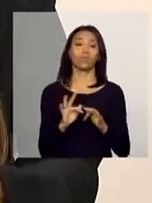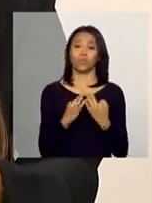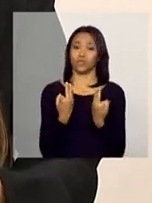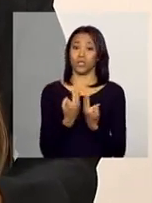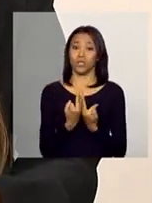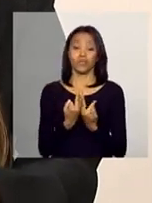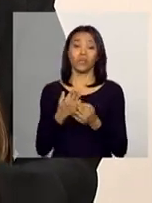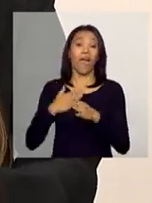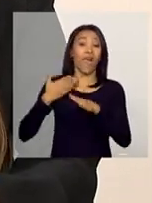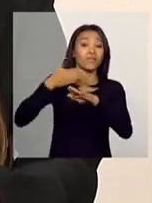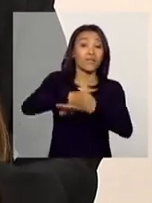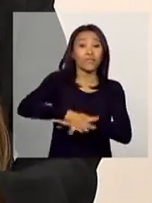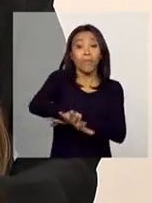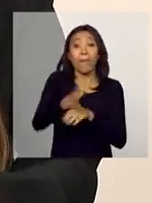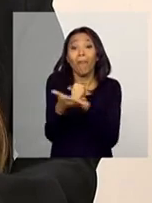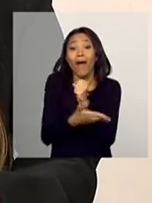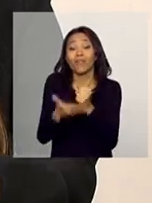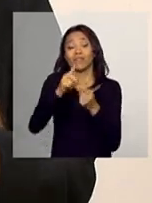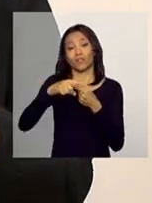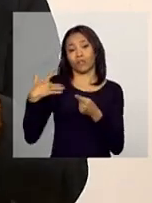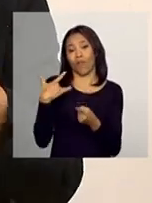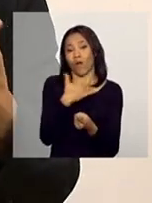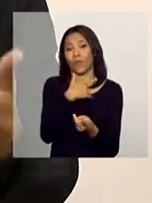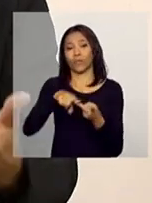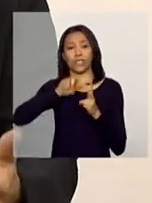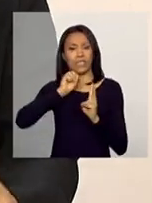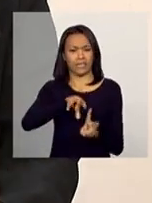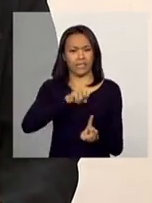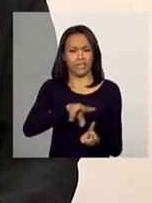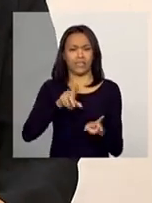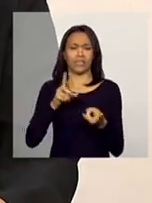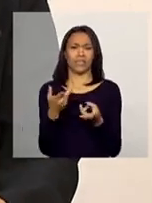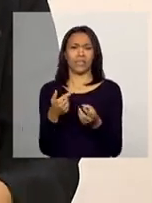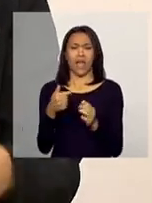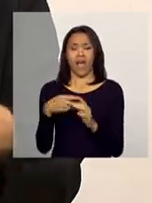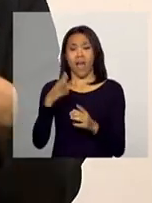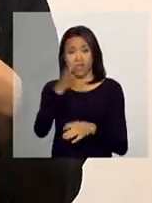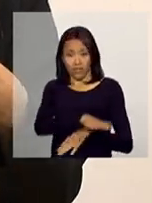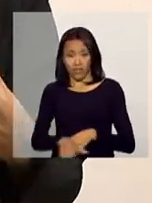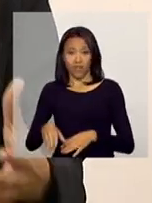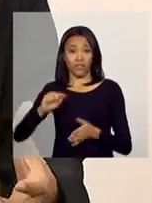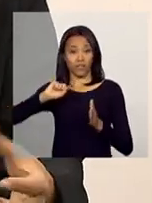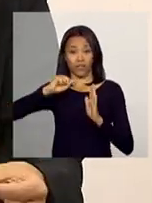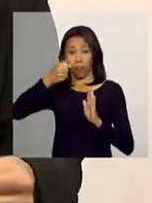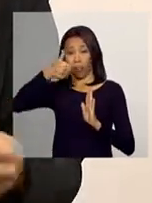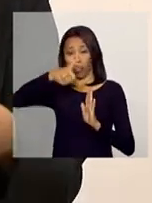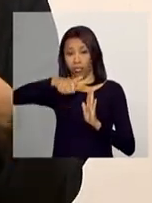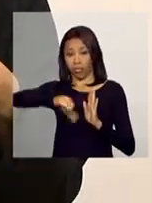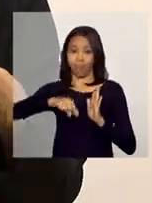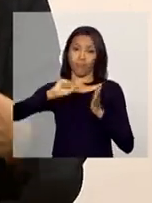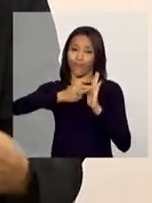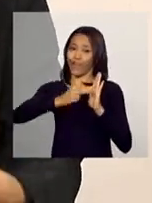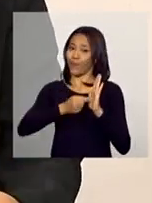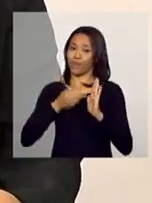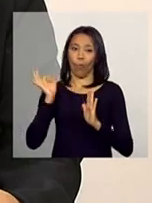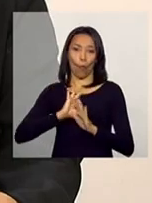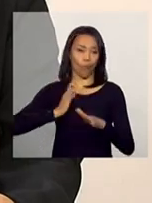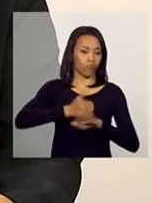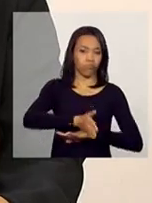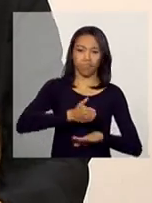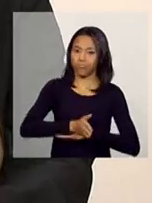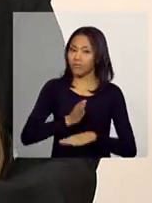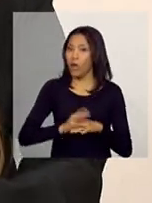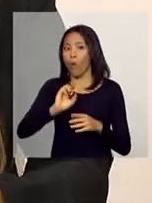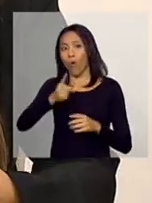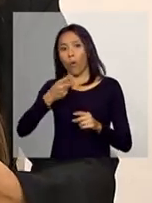básico à educação, à saúde extensa, as crianças estão em situação de baixa frequência escolar, ou não vacinação, ou não realização de pré